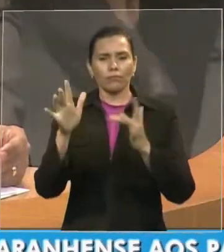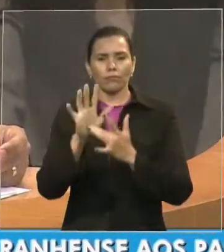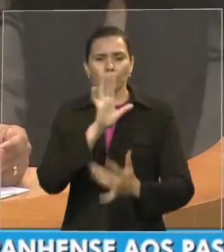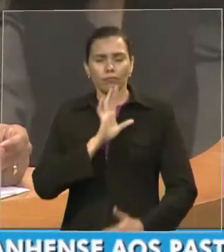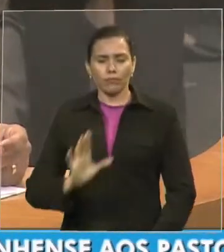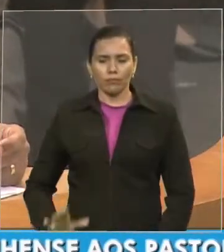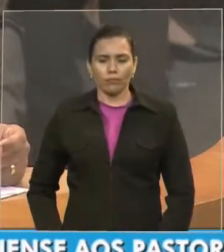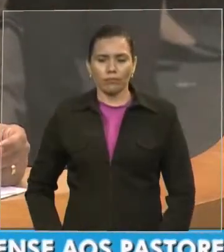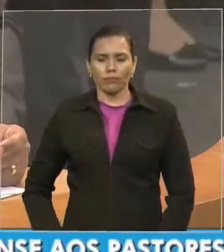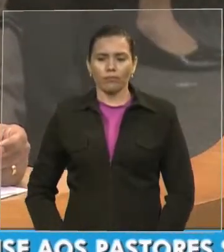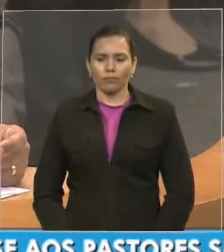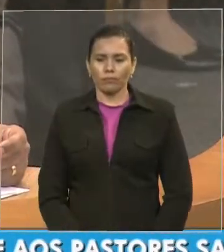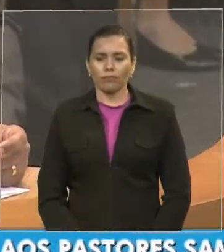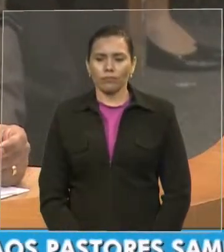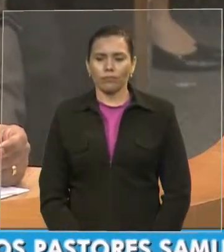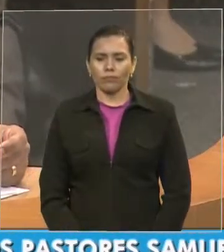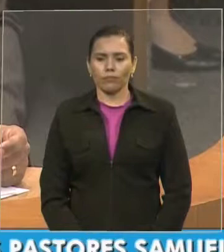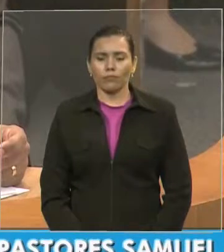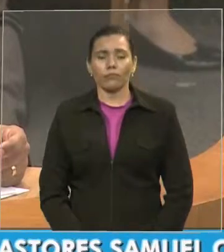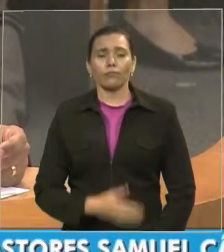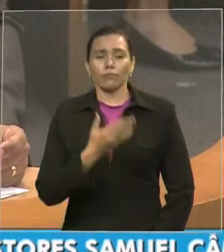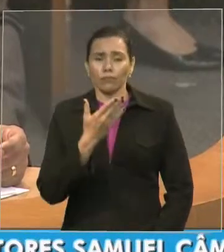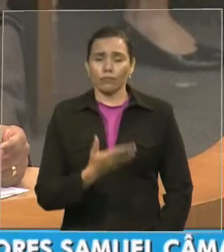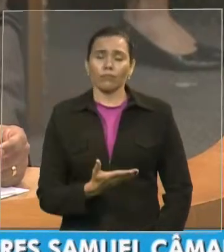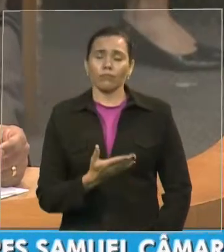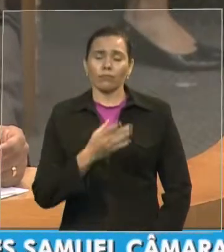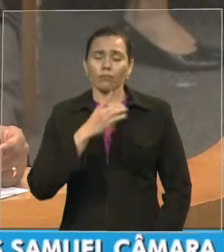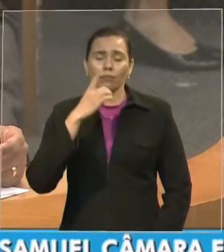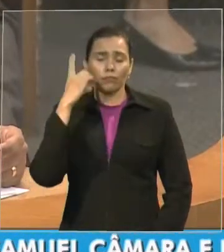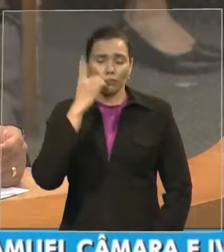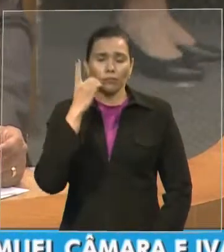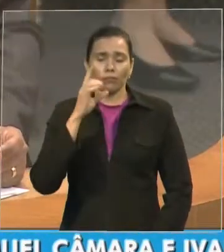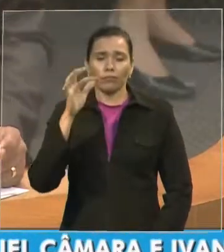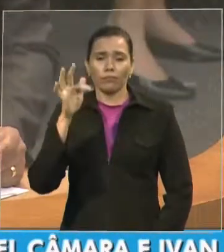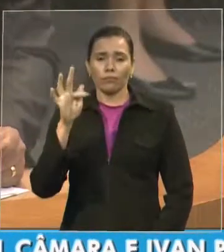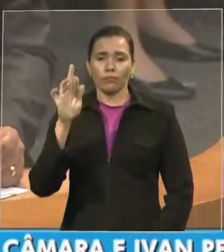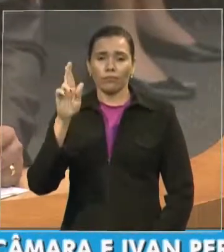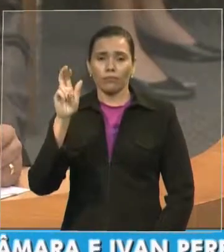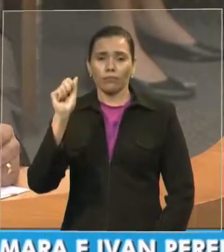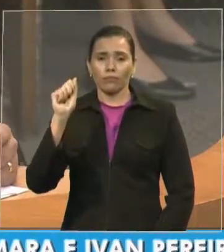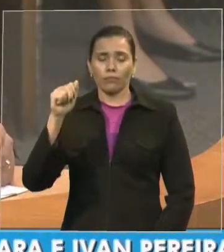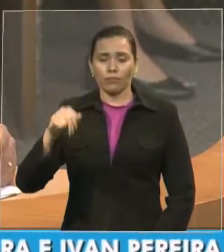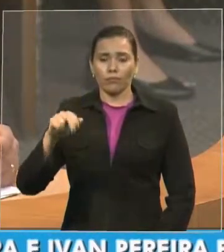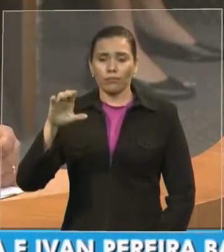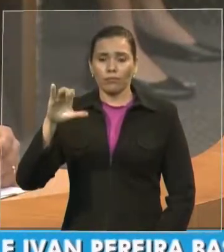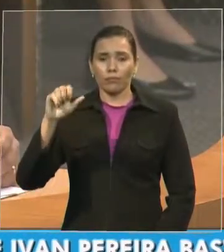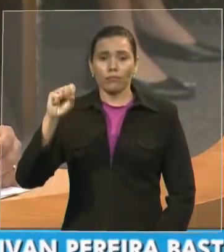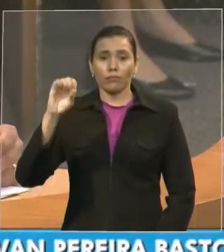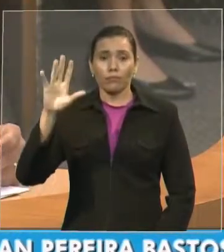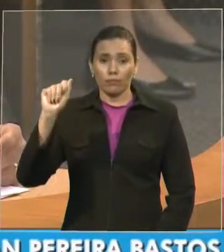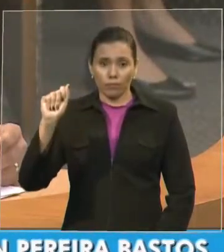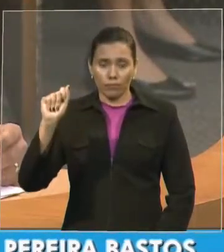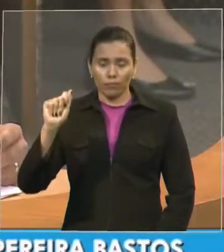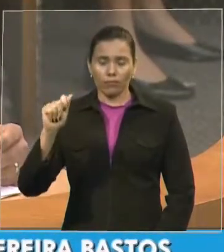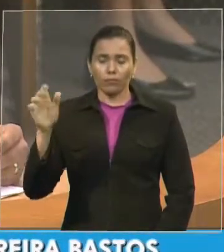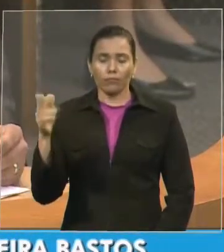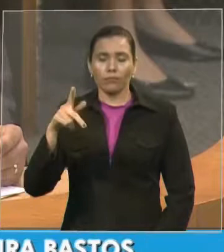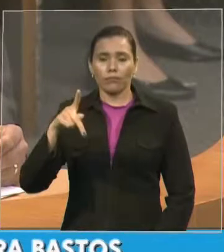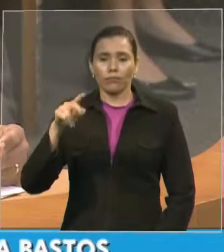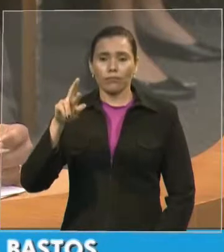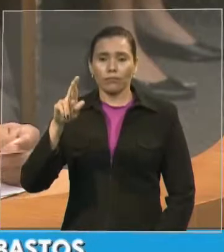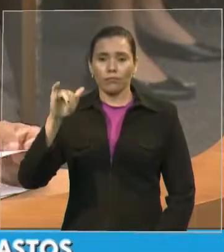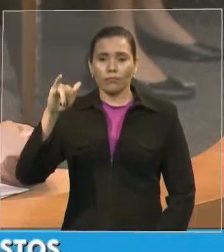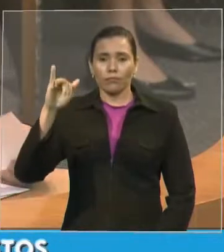Cumprimentar a nossa deputada Francisca Primo, que nos honra